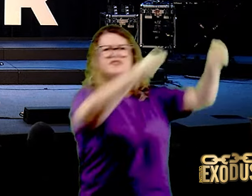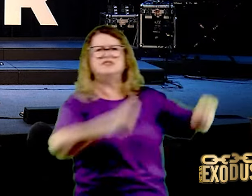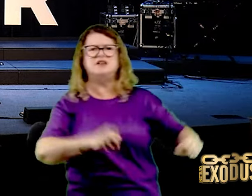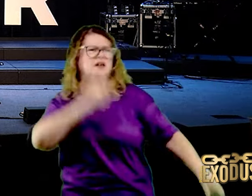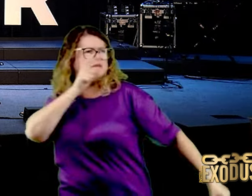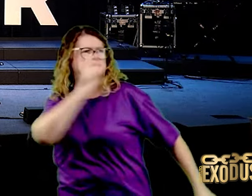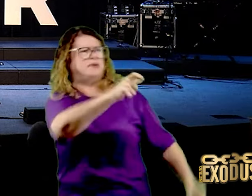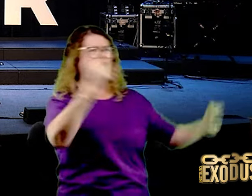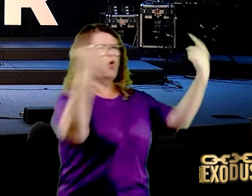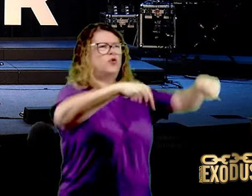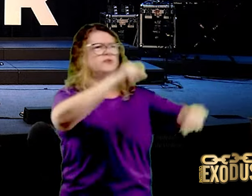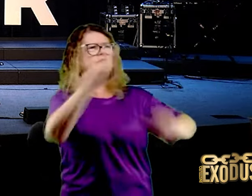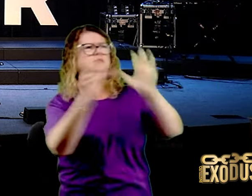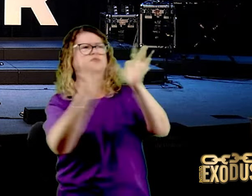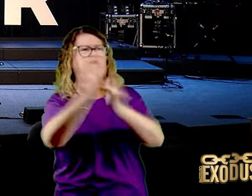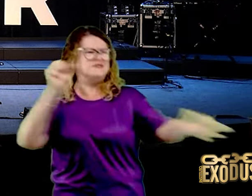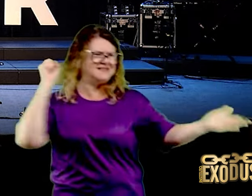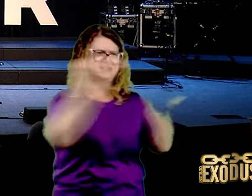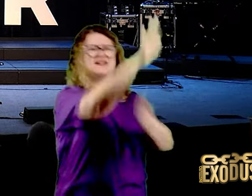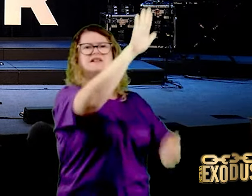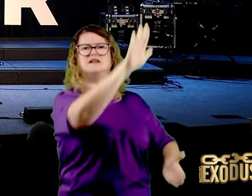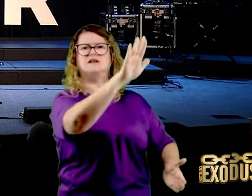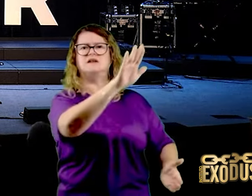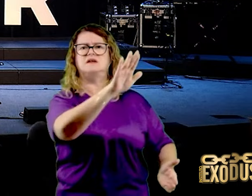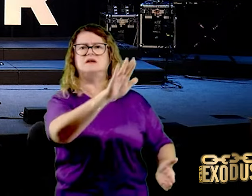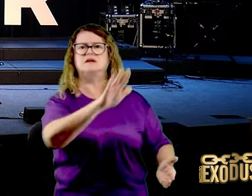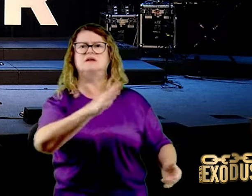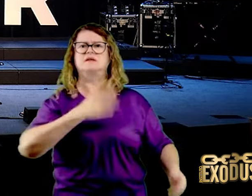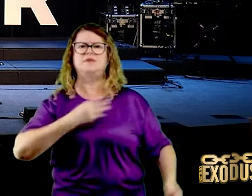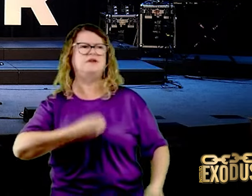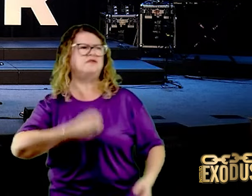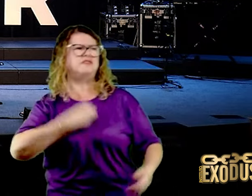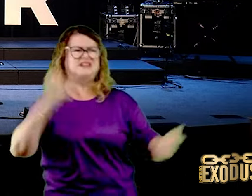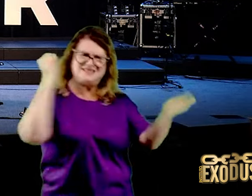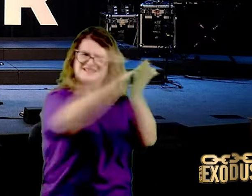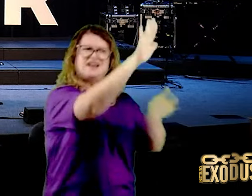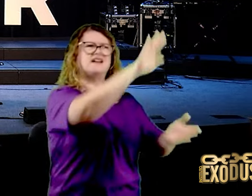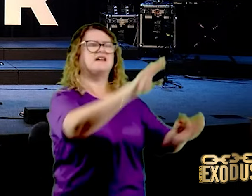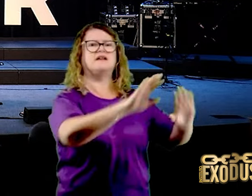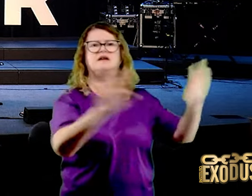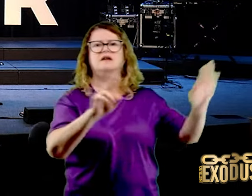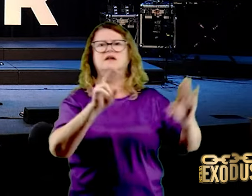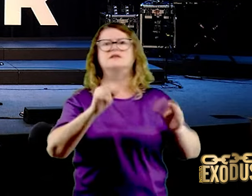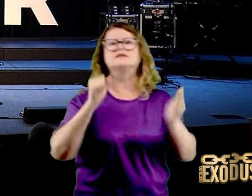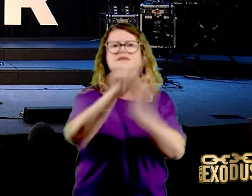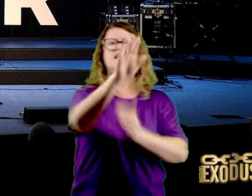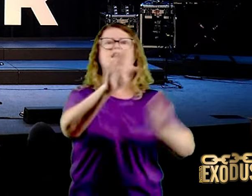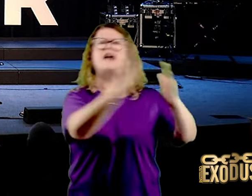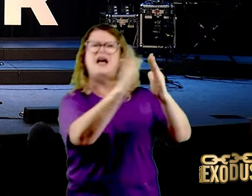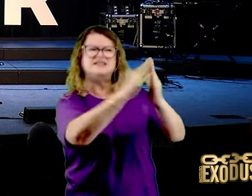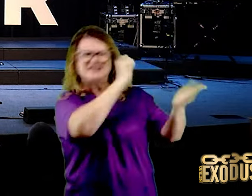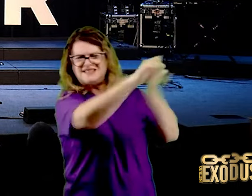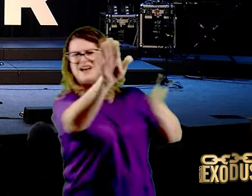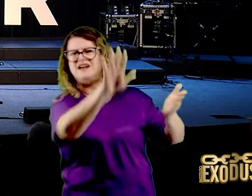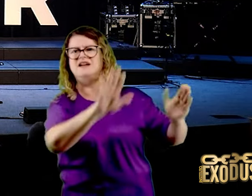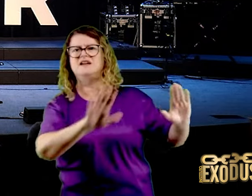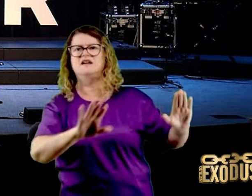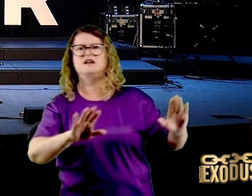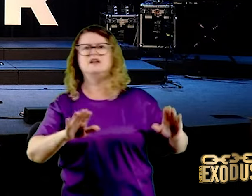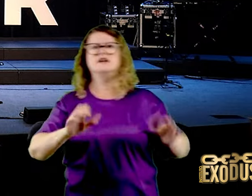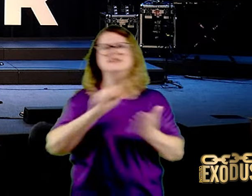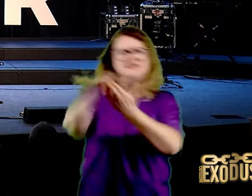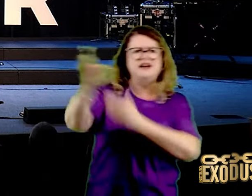Jesus. Diga, saia da minha vida. Sai da minha casa. sai dos meus negócios.